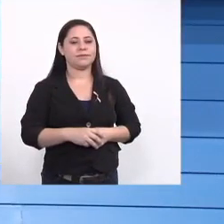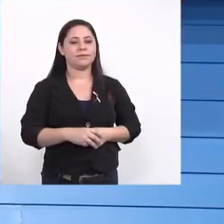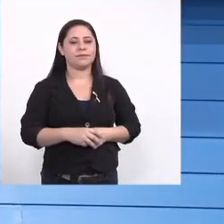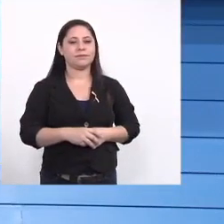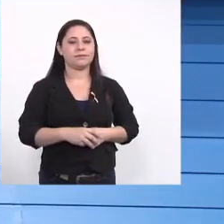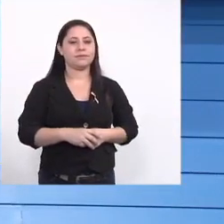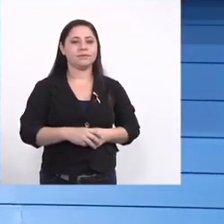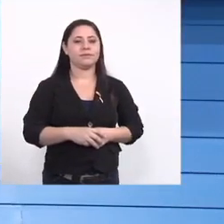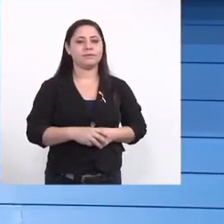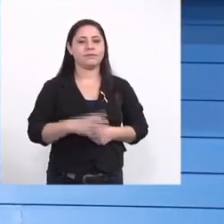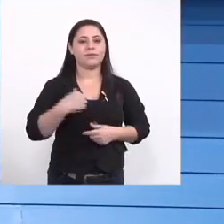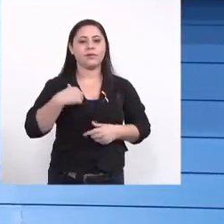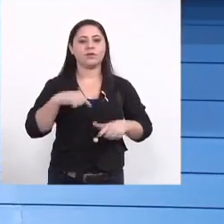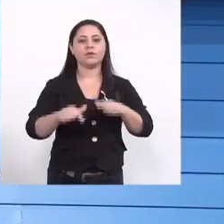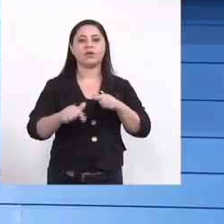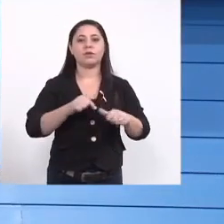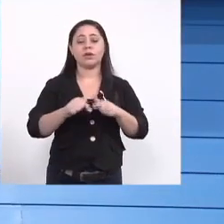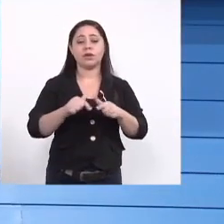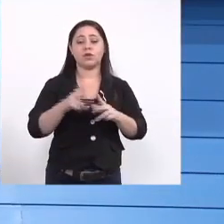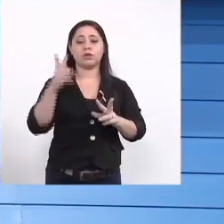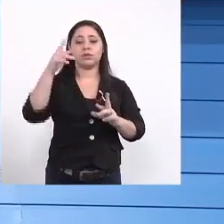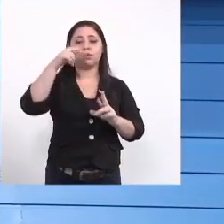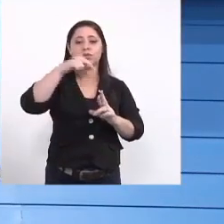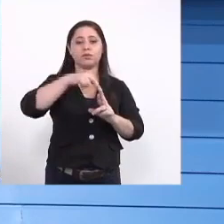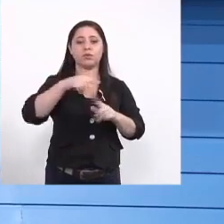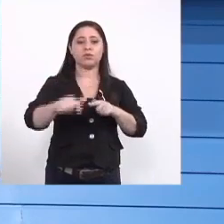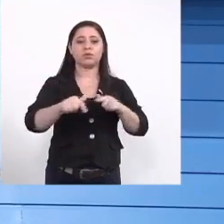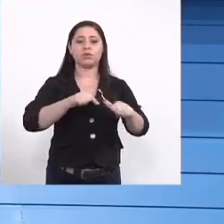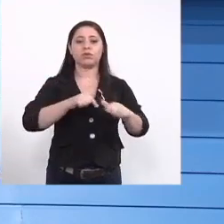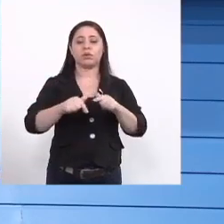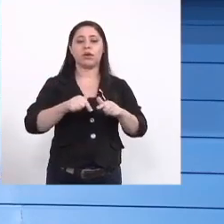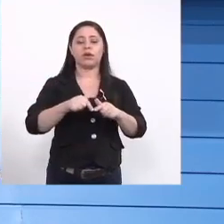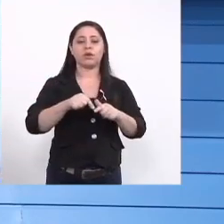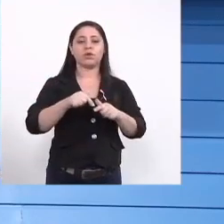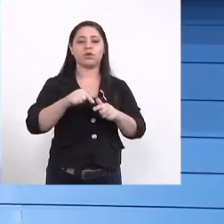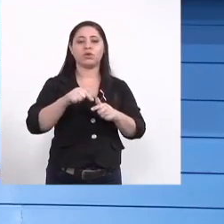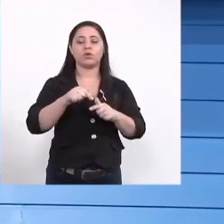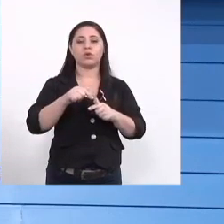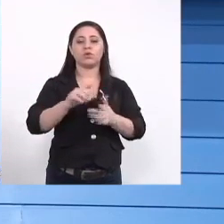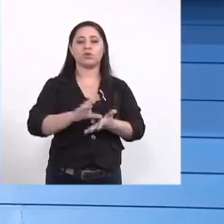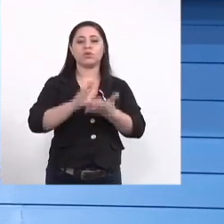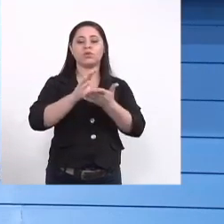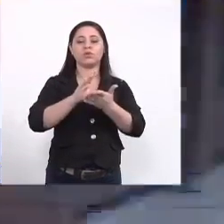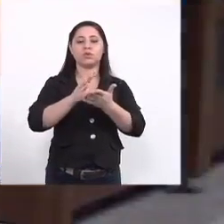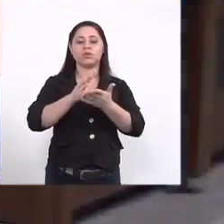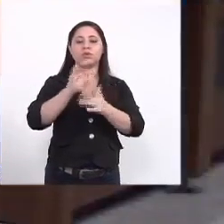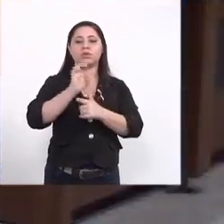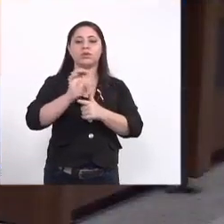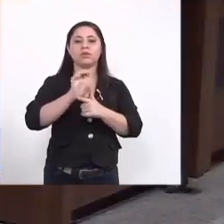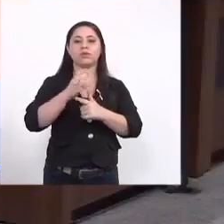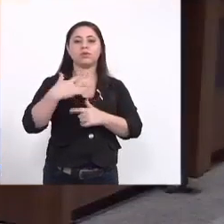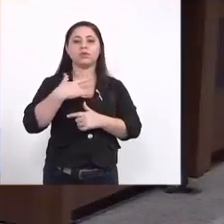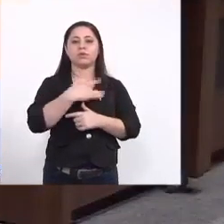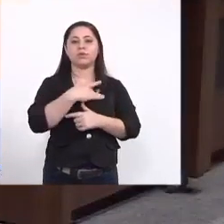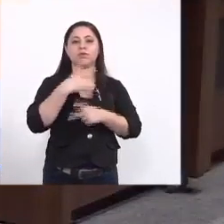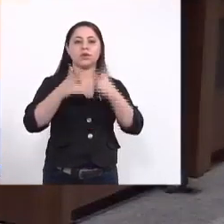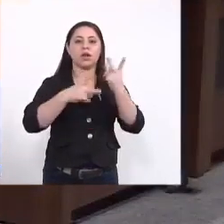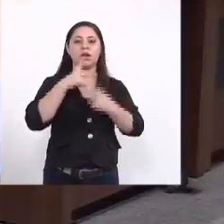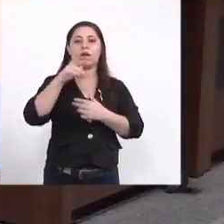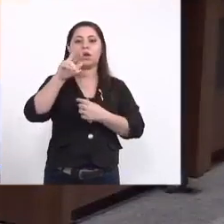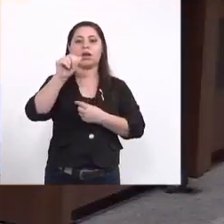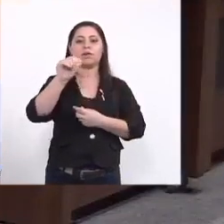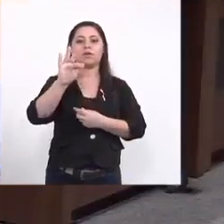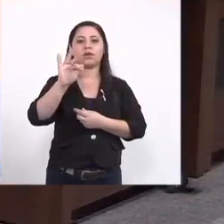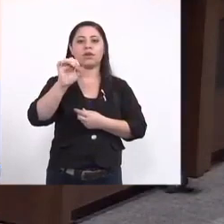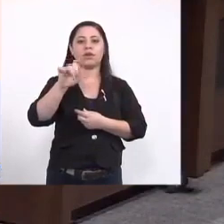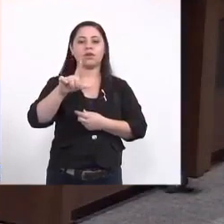eu sou trabalhador sou representante dos trabalhadores no conselho estadual de saúde e eu vou falar porque o Rafael ele está numa situação muito